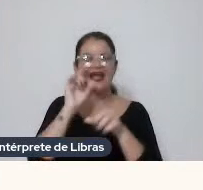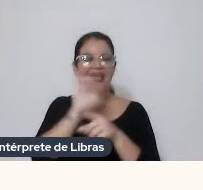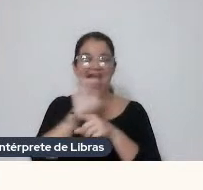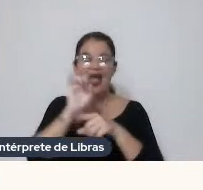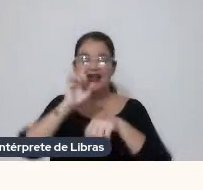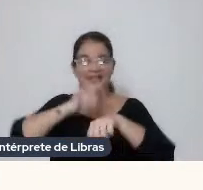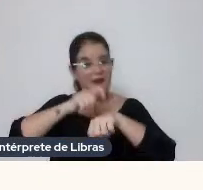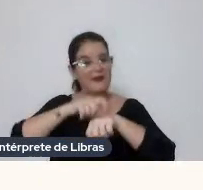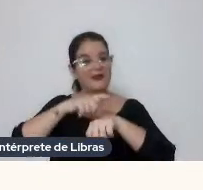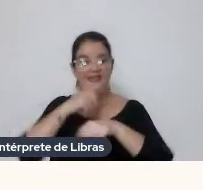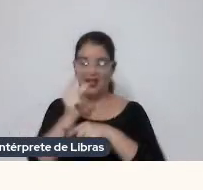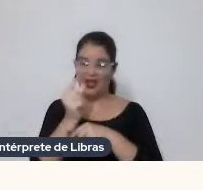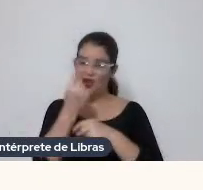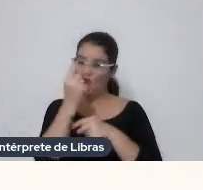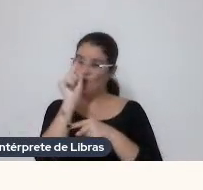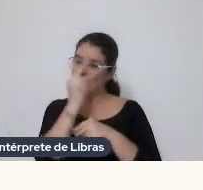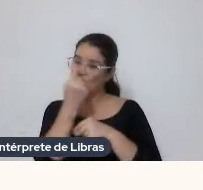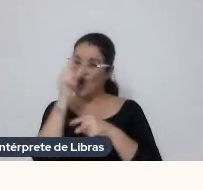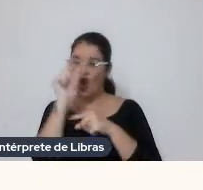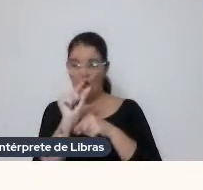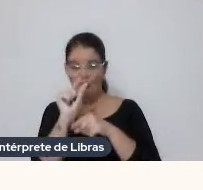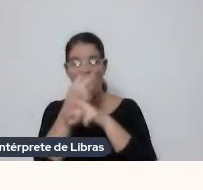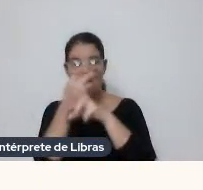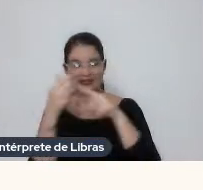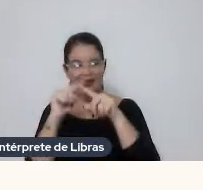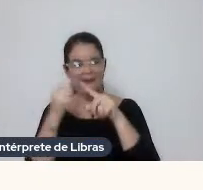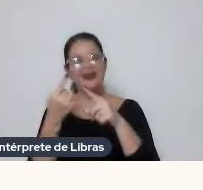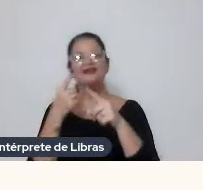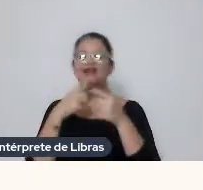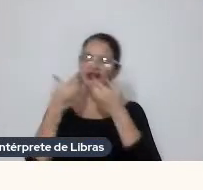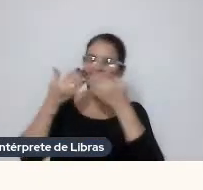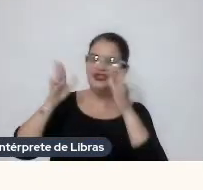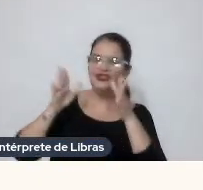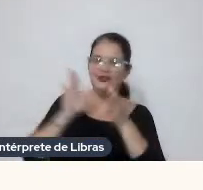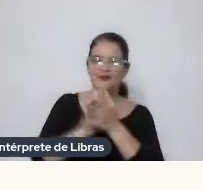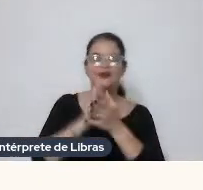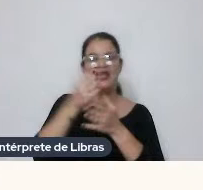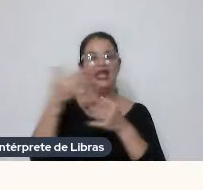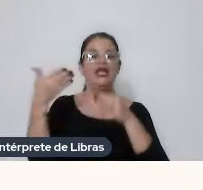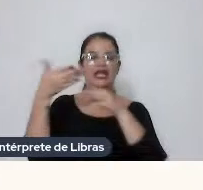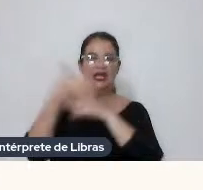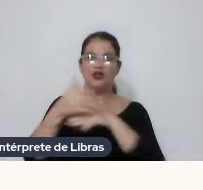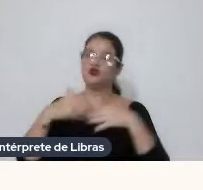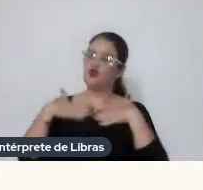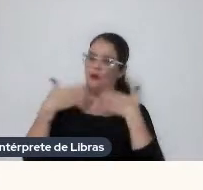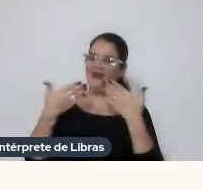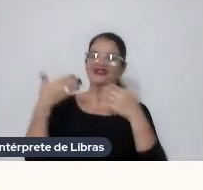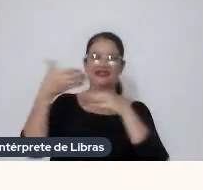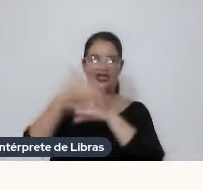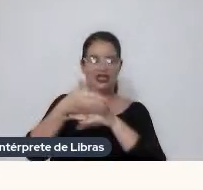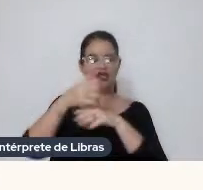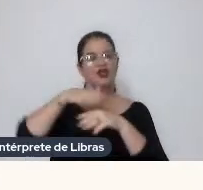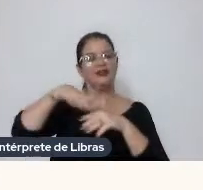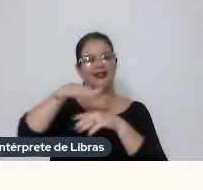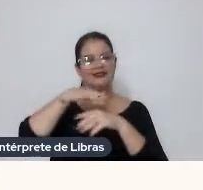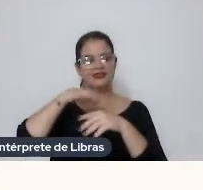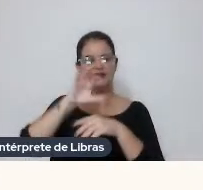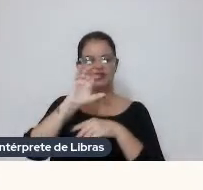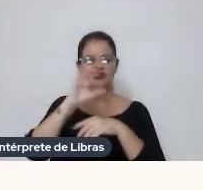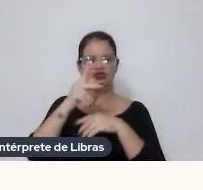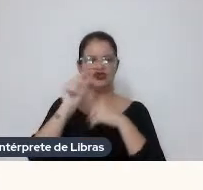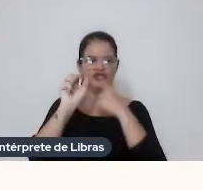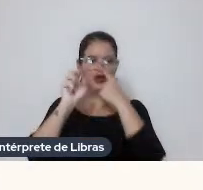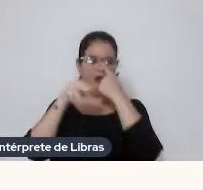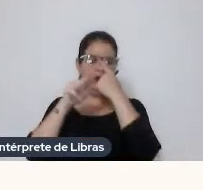gente Estreou em Anessi Para nossa surpresa Ele entrou Na categoria Na sessão Contra e Champ Que